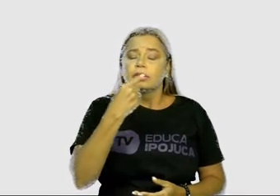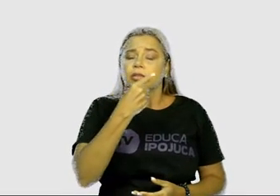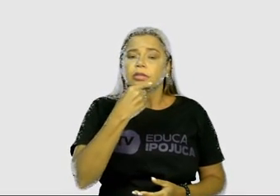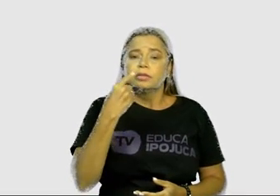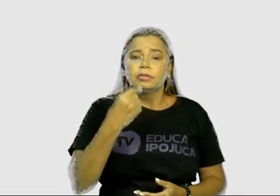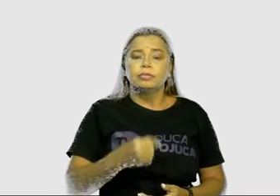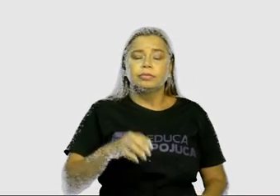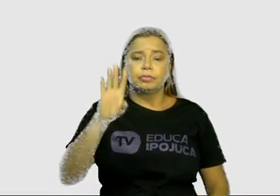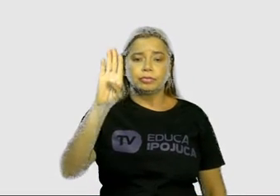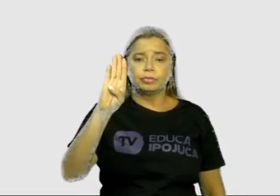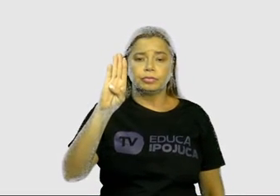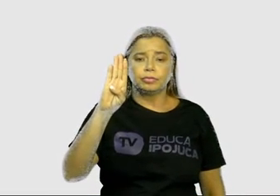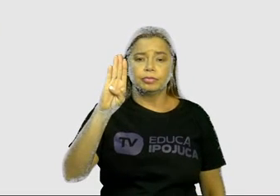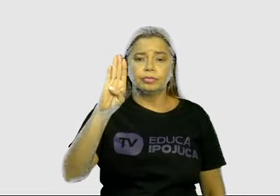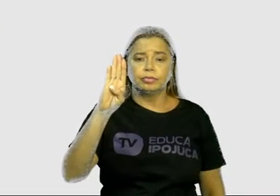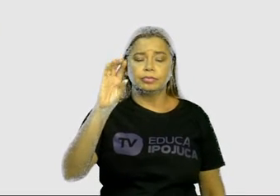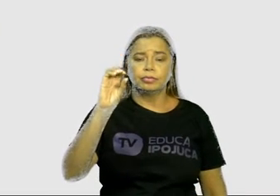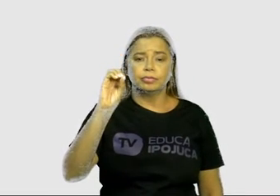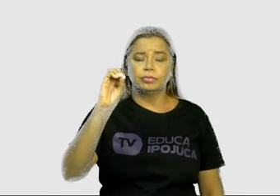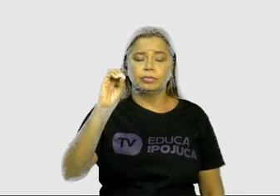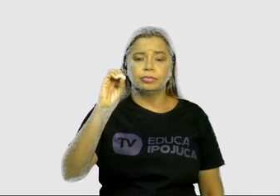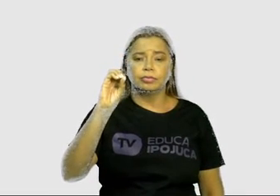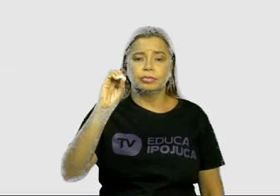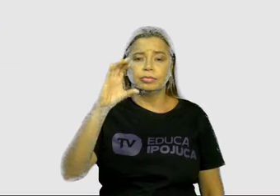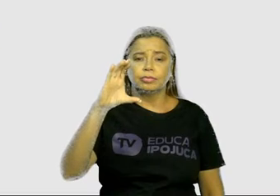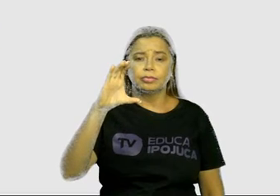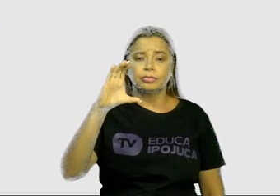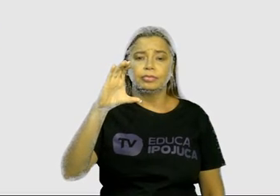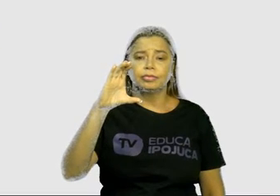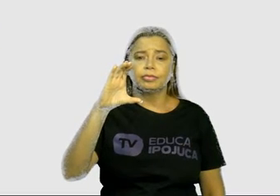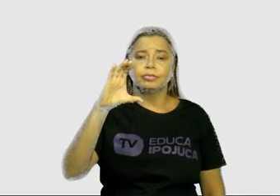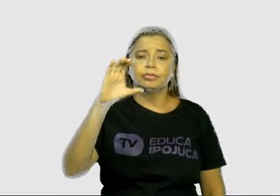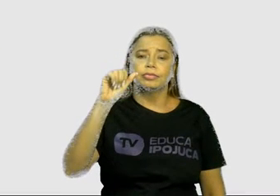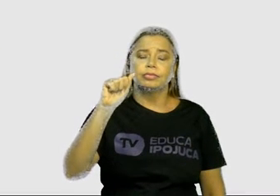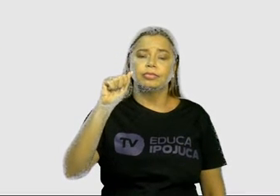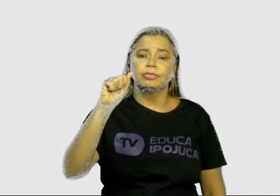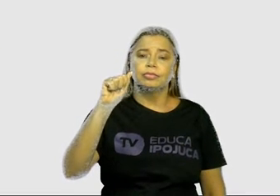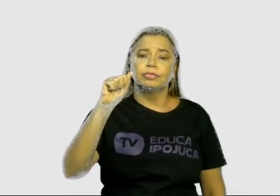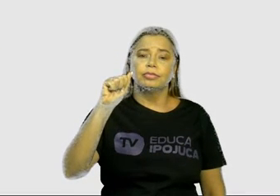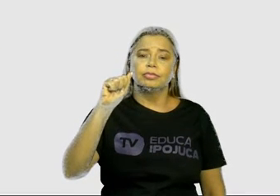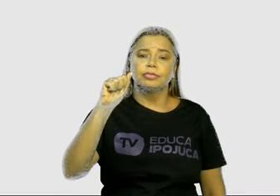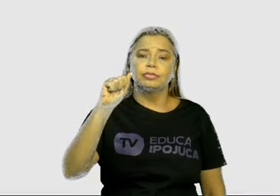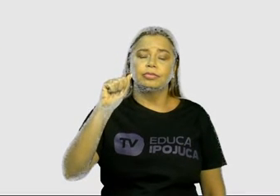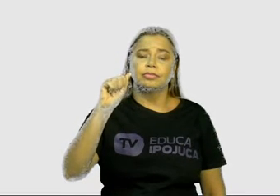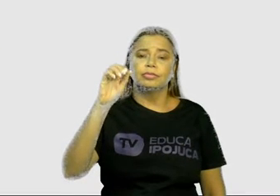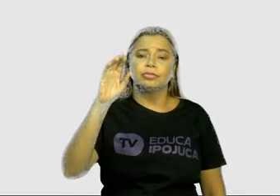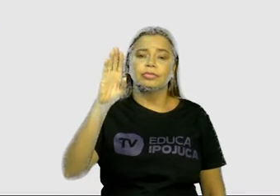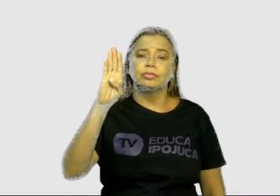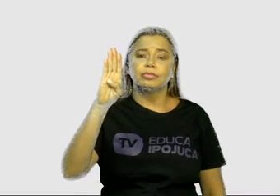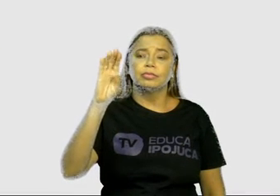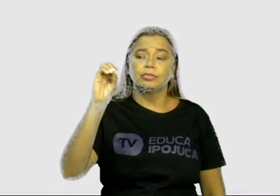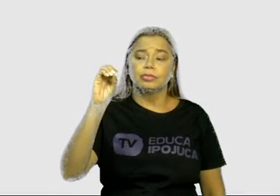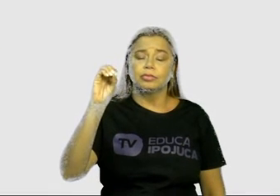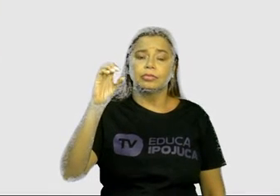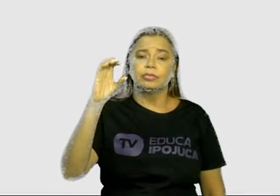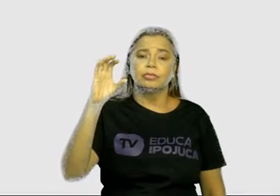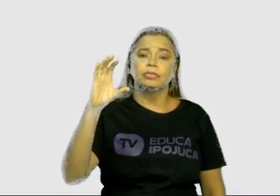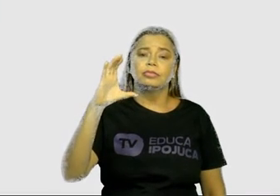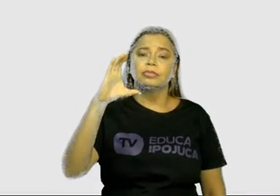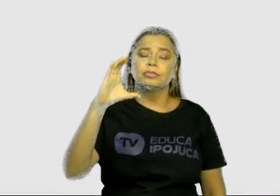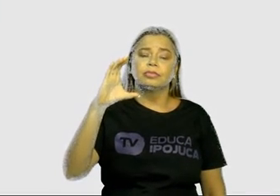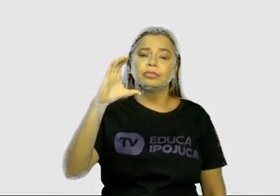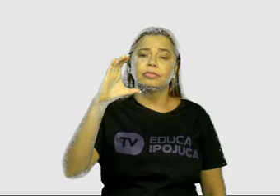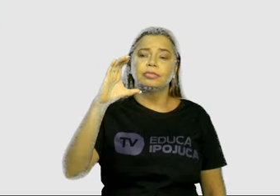Temos B, O, C, A. B, O, B,